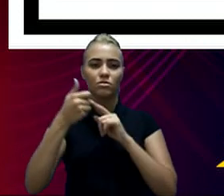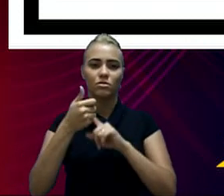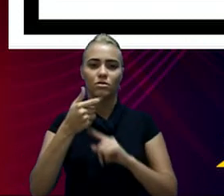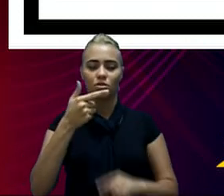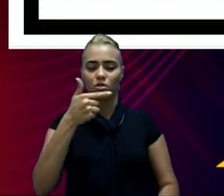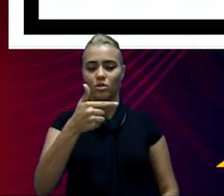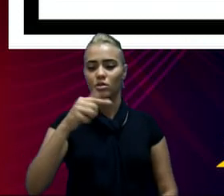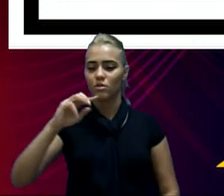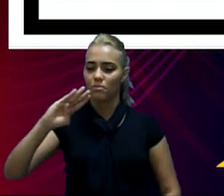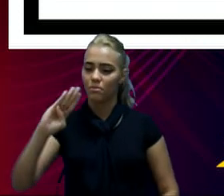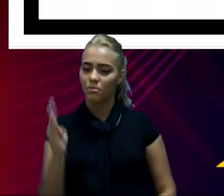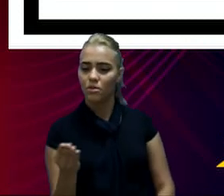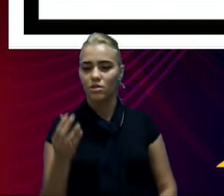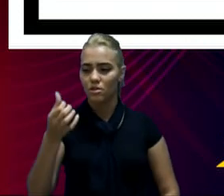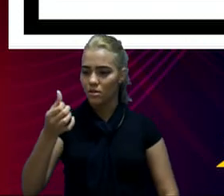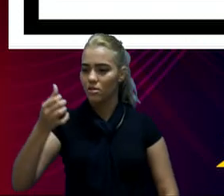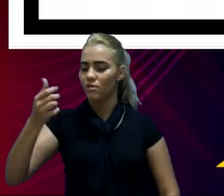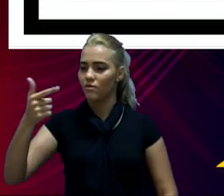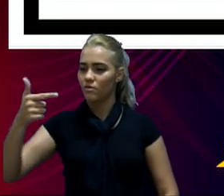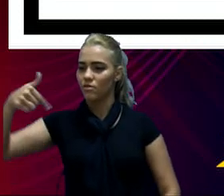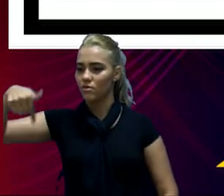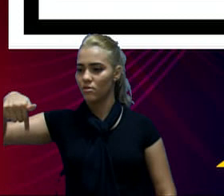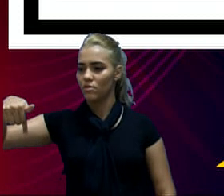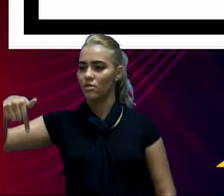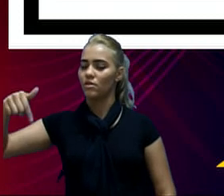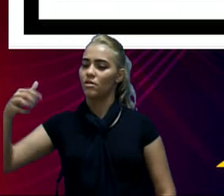$ 2.627.000,